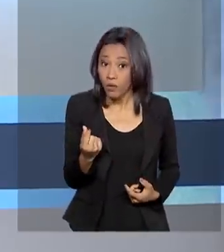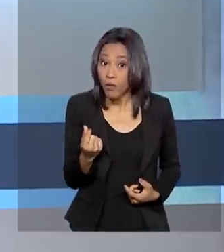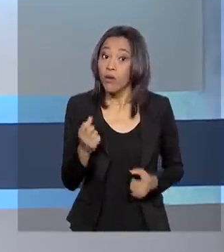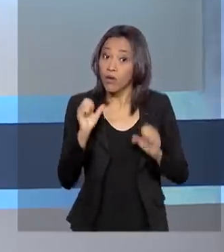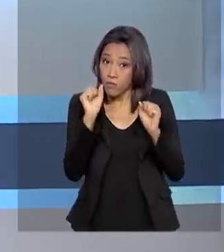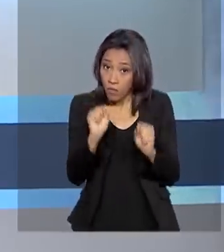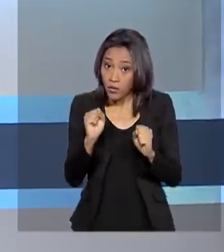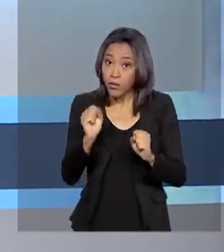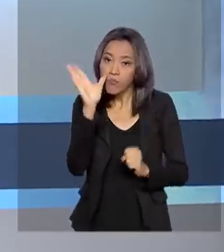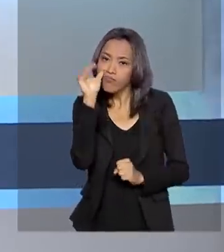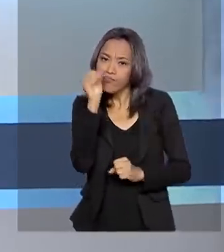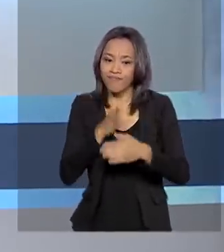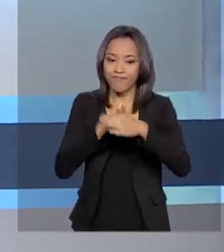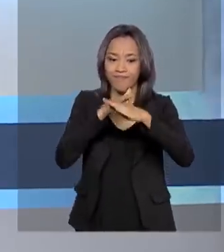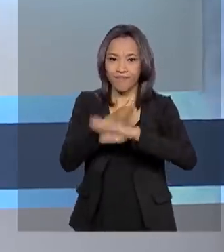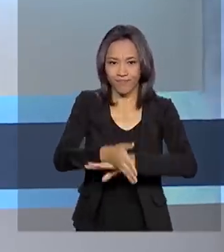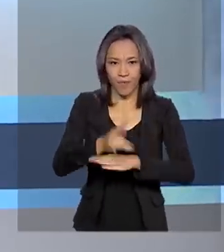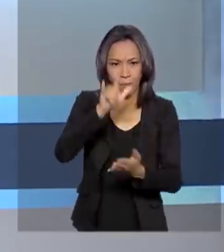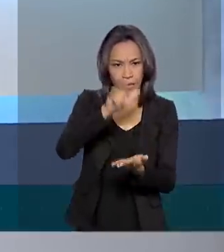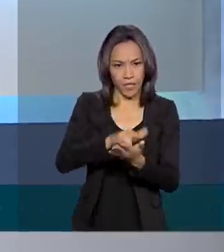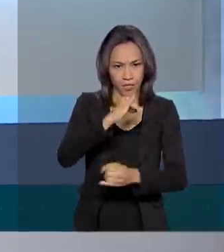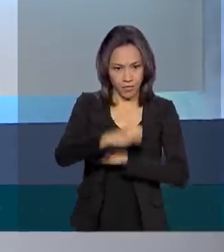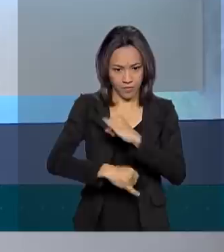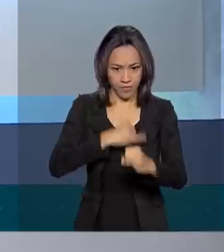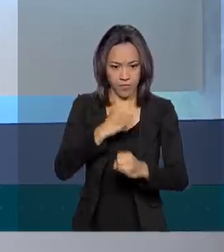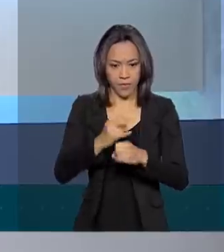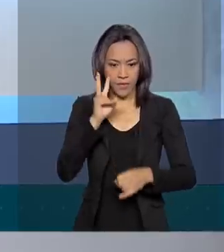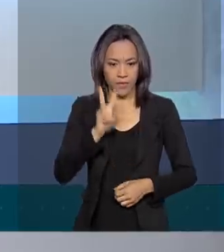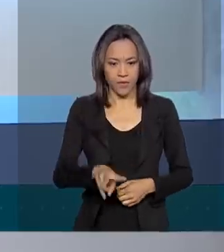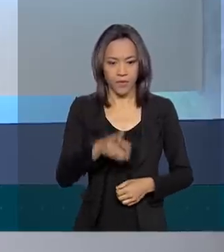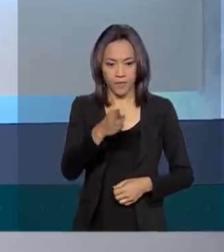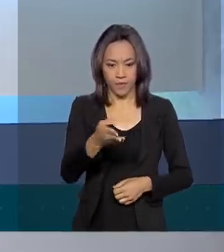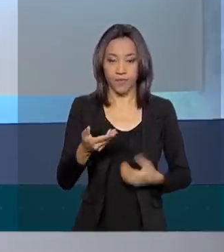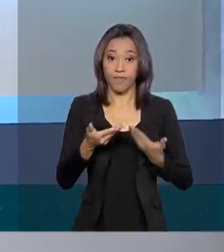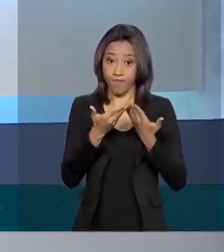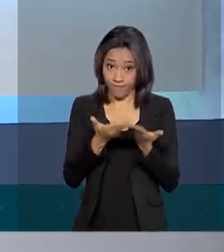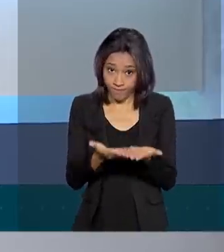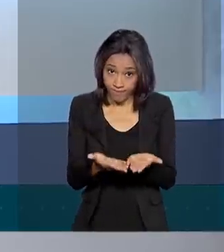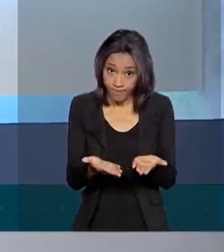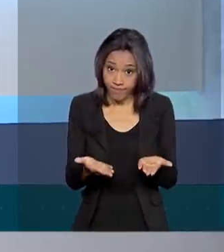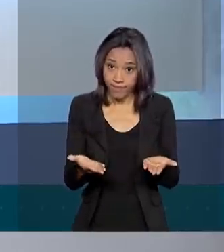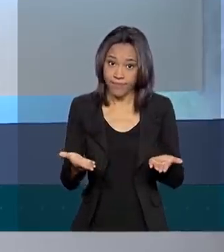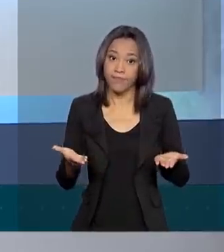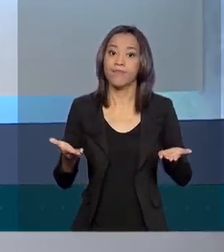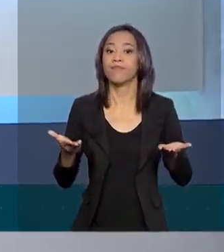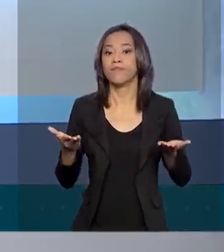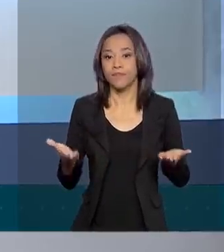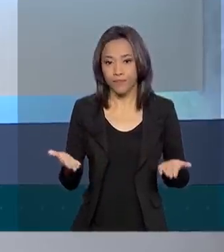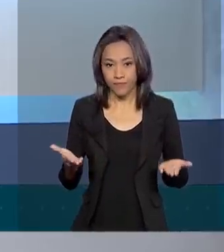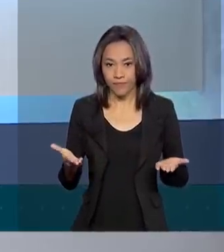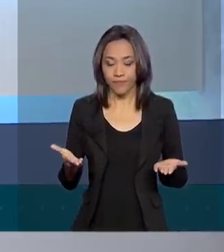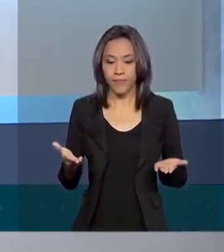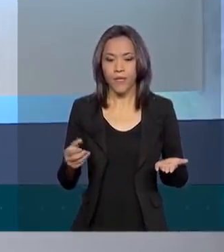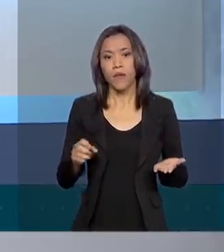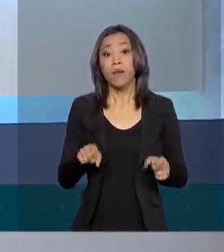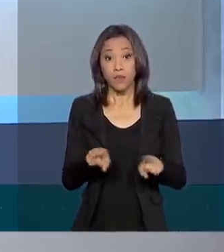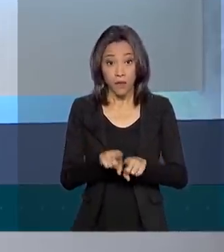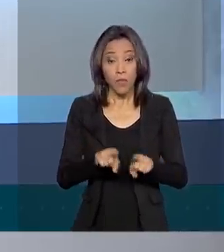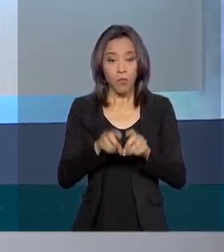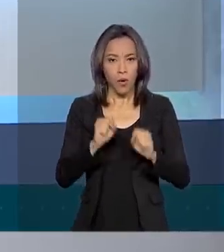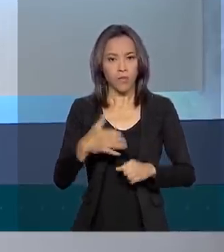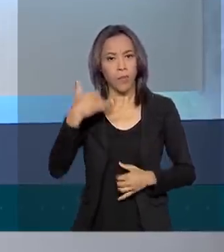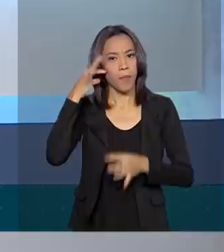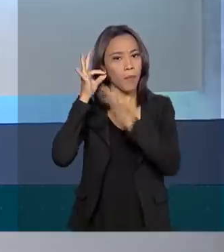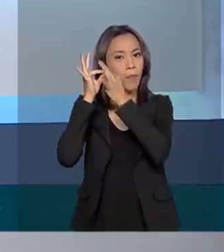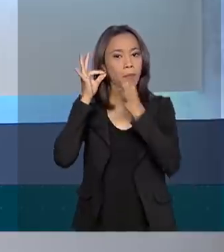pode ser consultado no aplicativo Caixa Trabalhador, no site da Caixa, em caixa.gov.br.pis, ou pelo